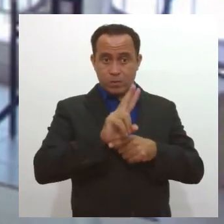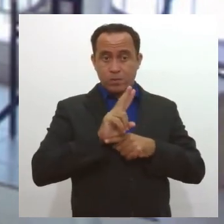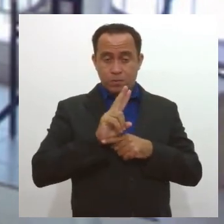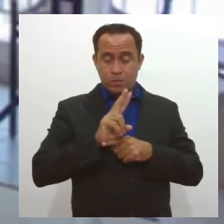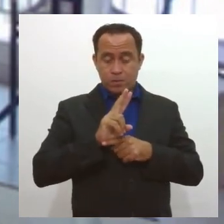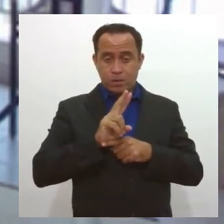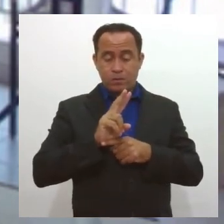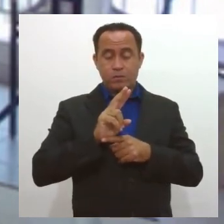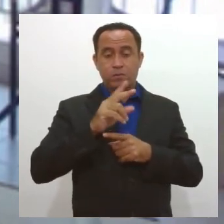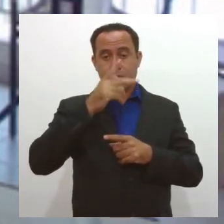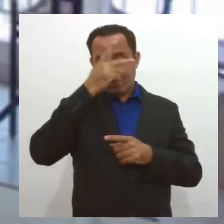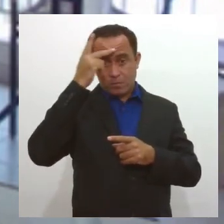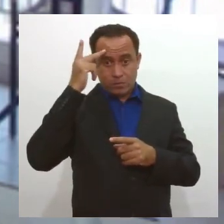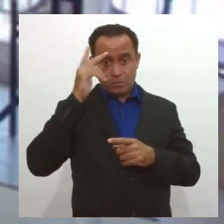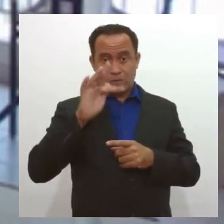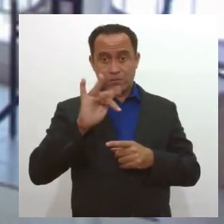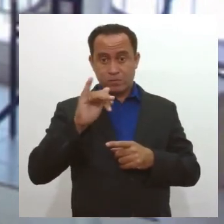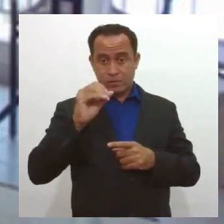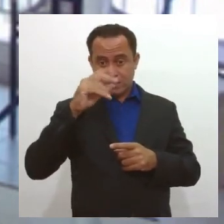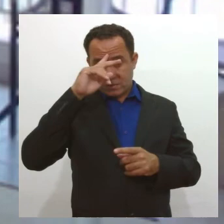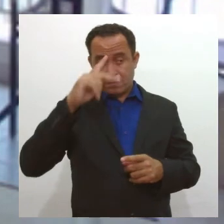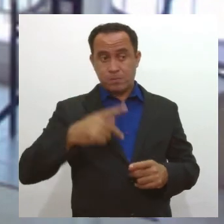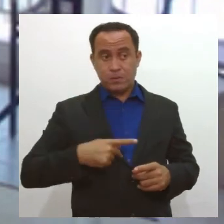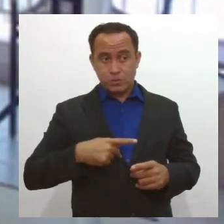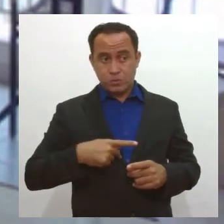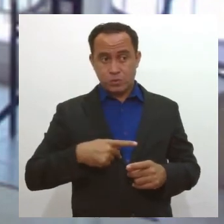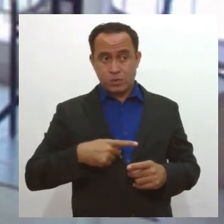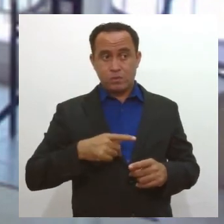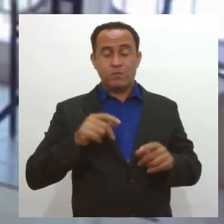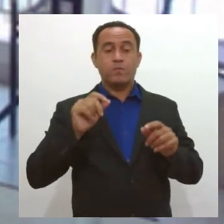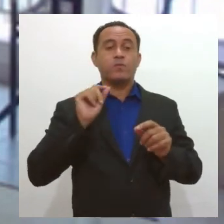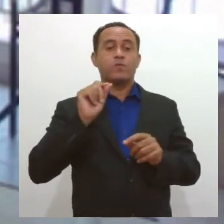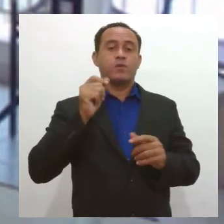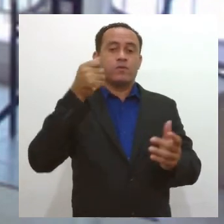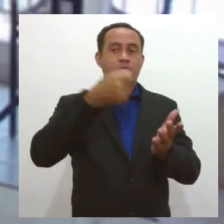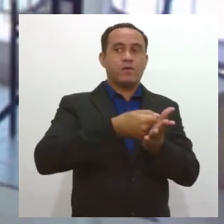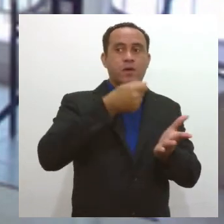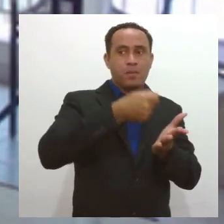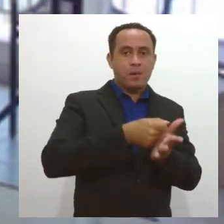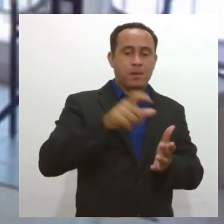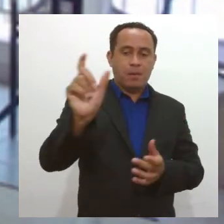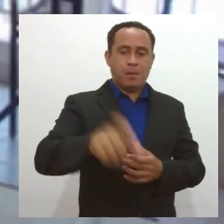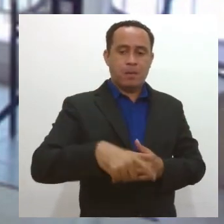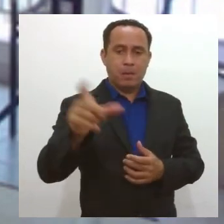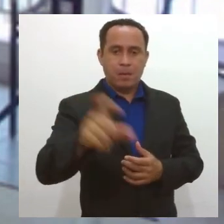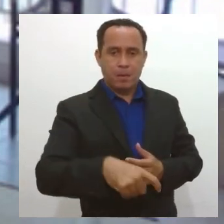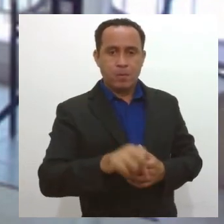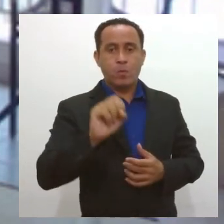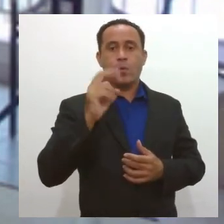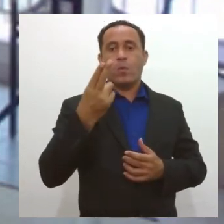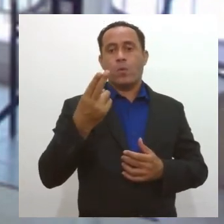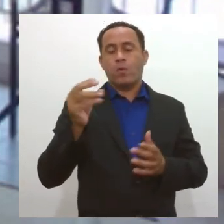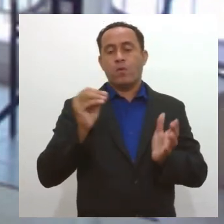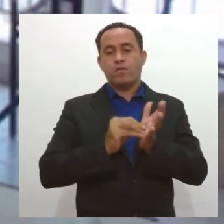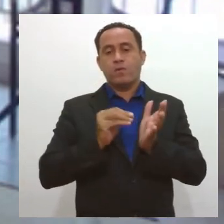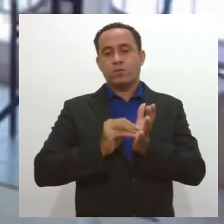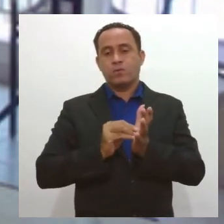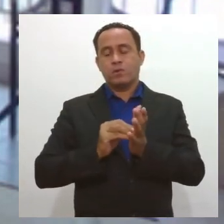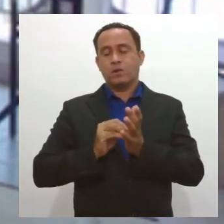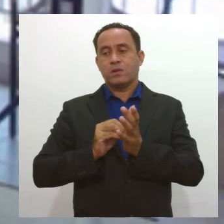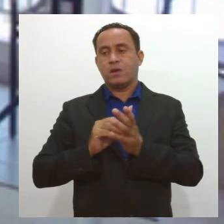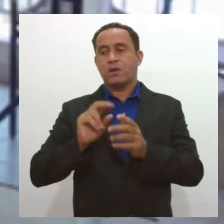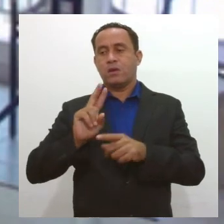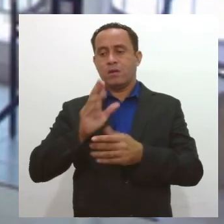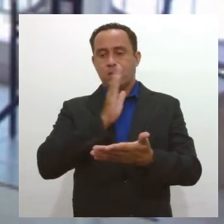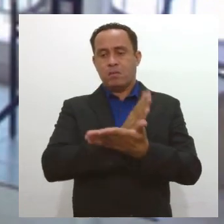física, empréstimo pessoal, do que você ficar sem pagar o cartão de crédito, ou ficar sem pagar aquele financiamento que talvez tenha